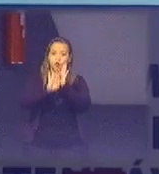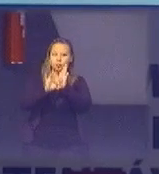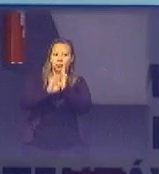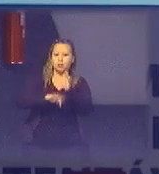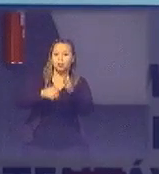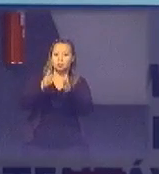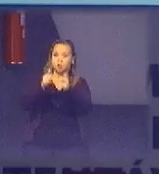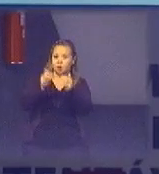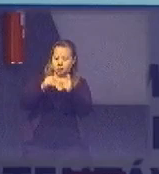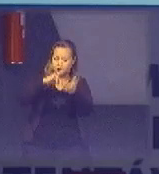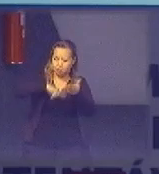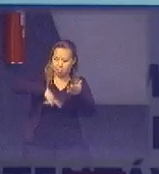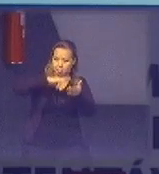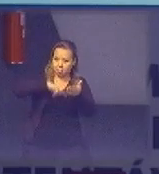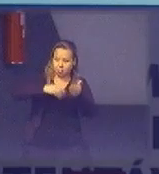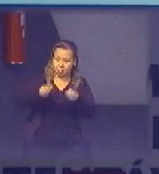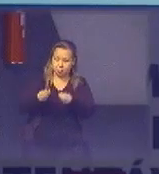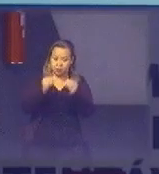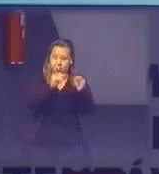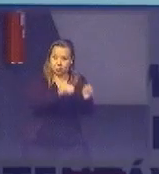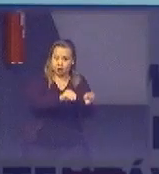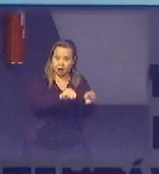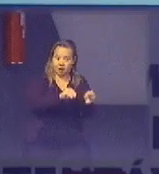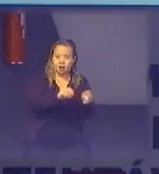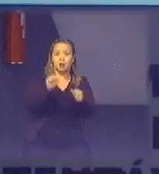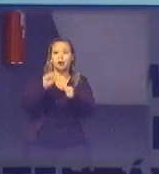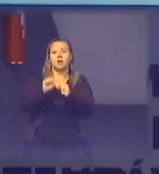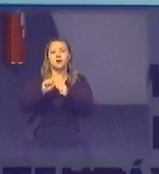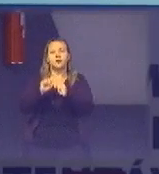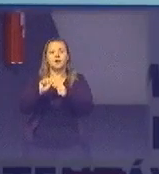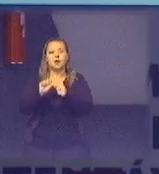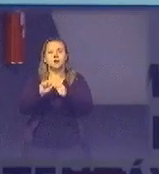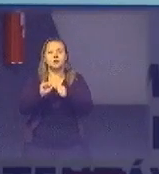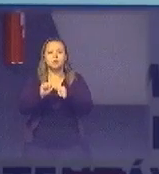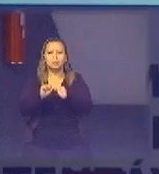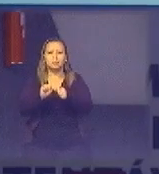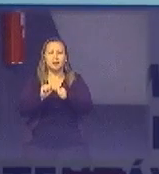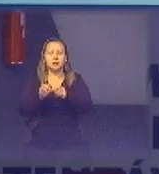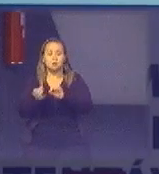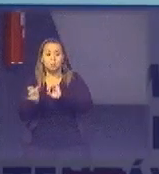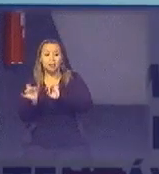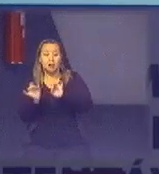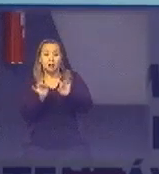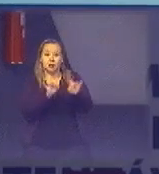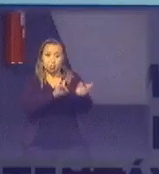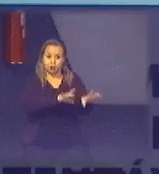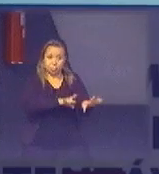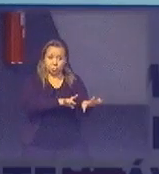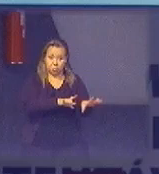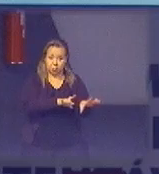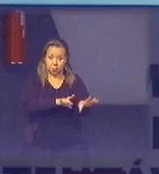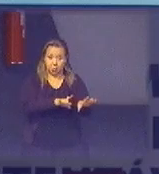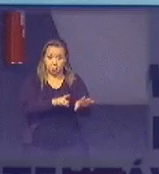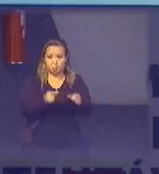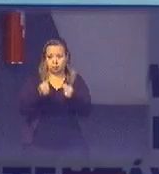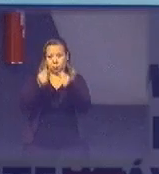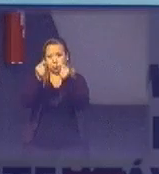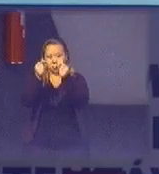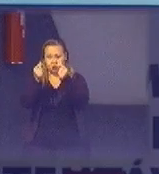novo tá lá que vai possibilitar que você faça dispensa e inexigibilidade pra registro de preço